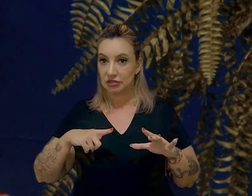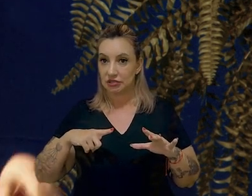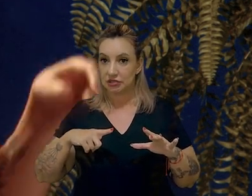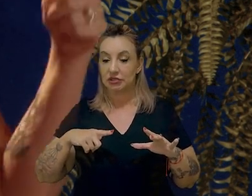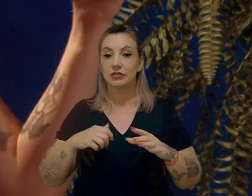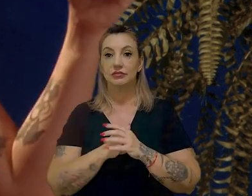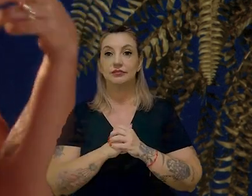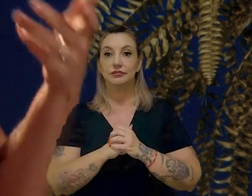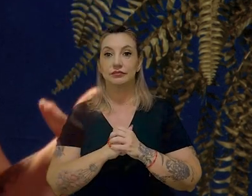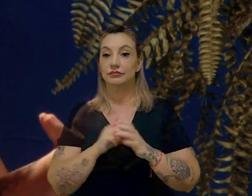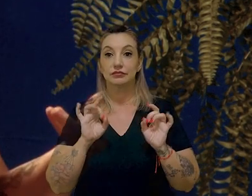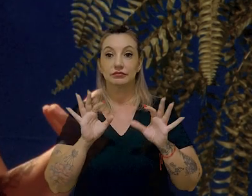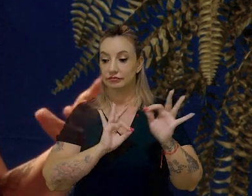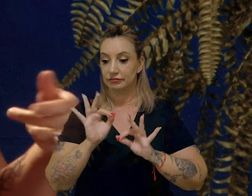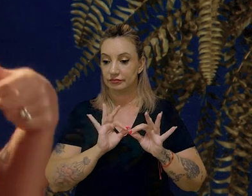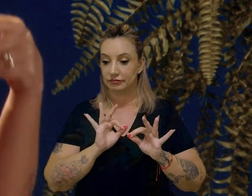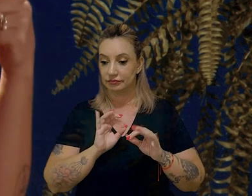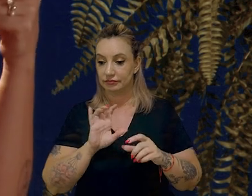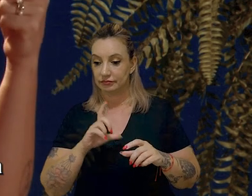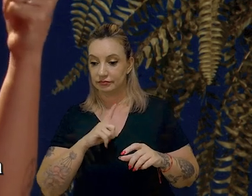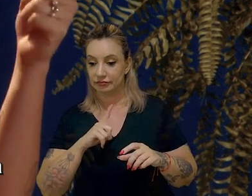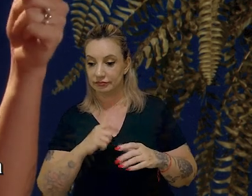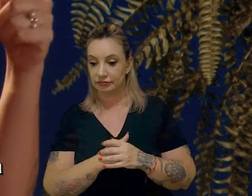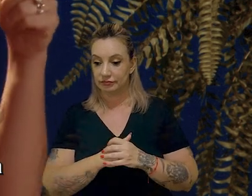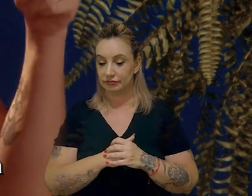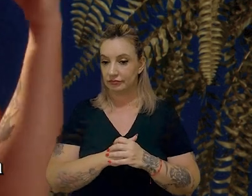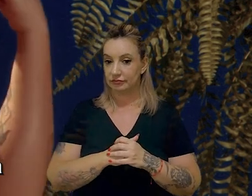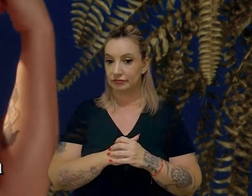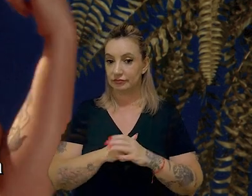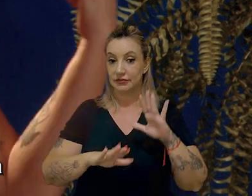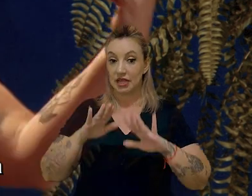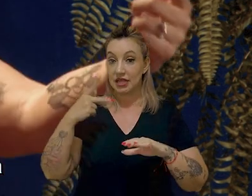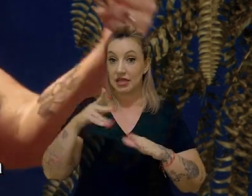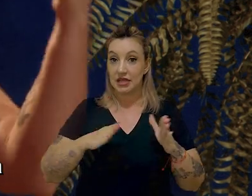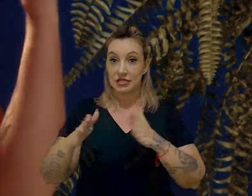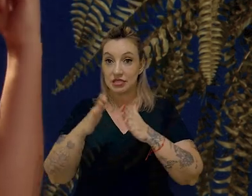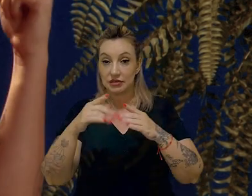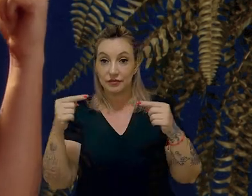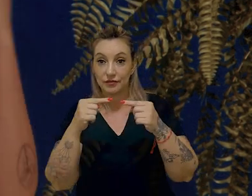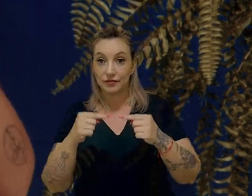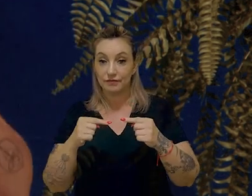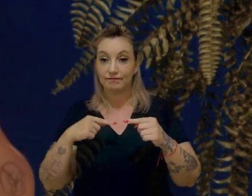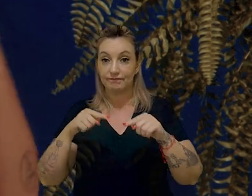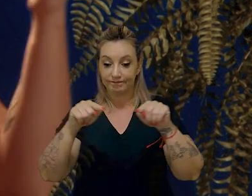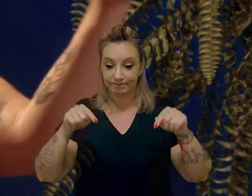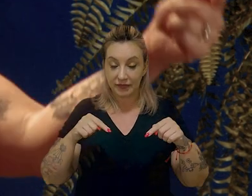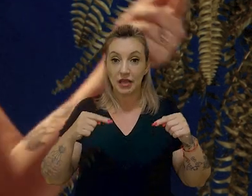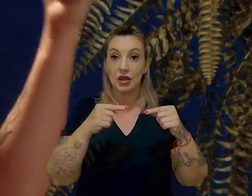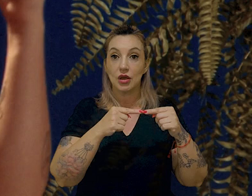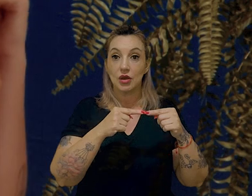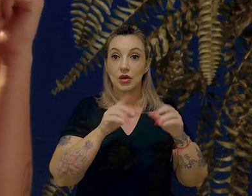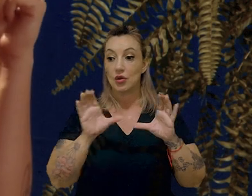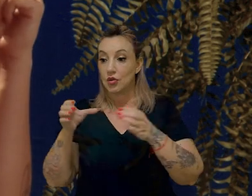Eu tenho um município em que não está preparado para isso. Um município em que talvez aquela estrada que liga, a minha planta, comunidade,